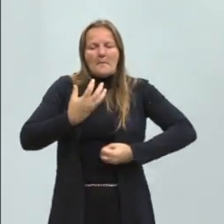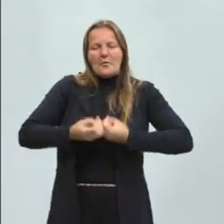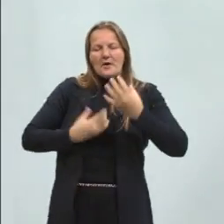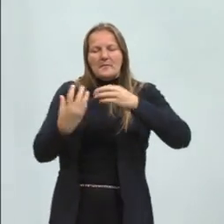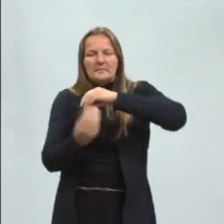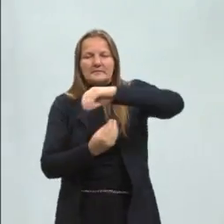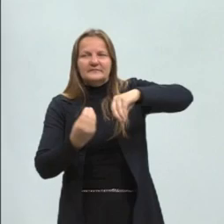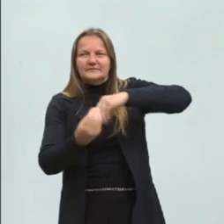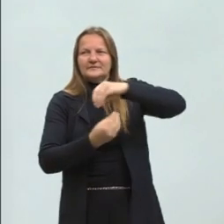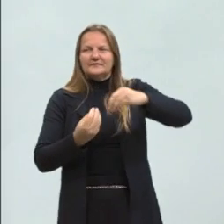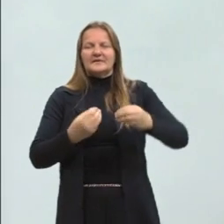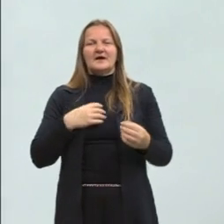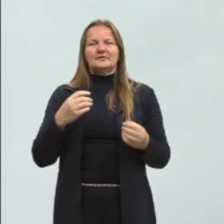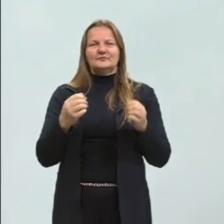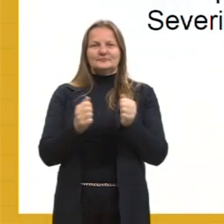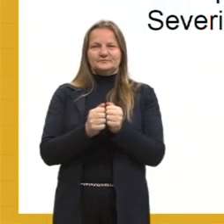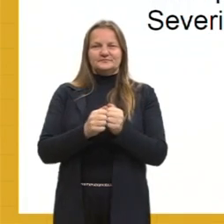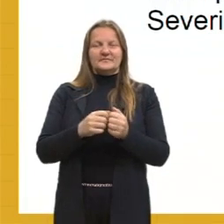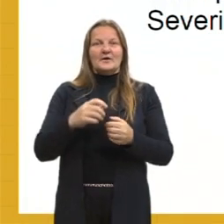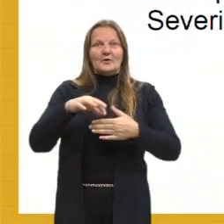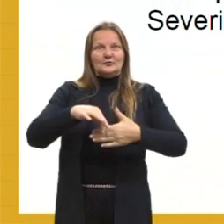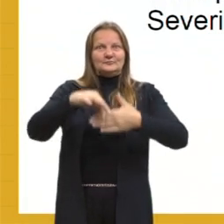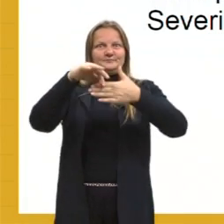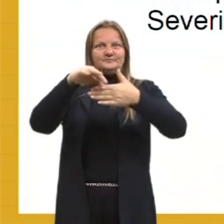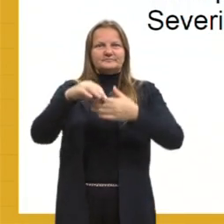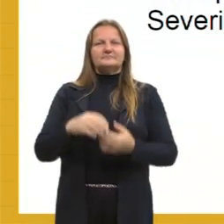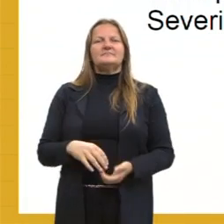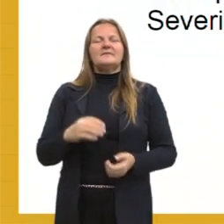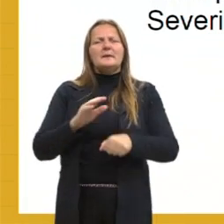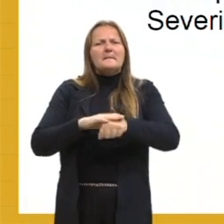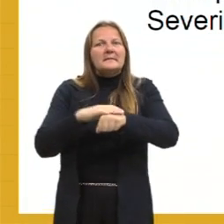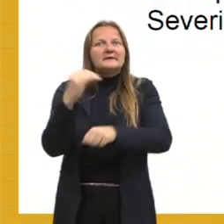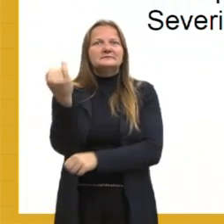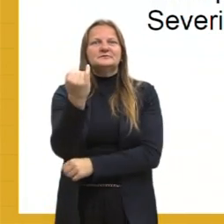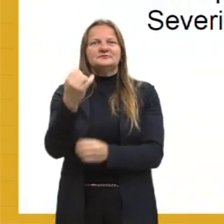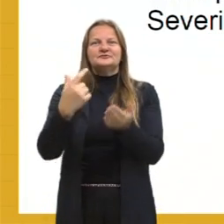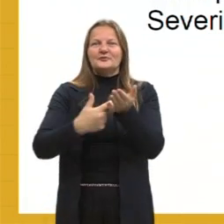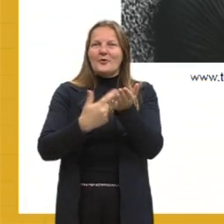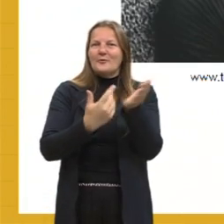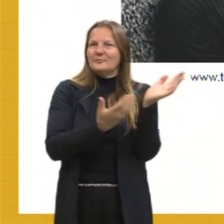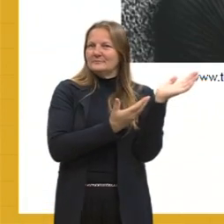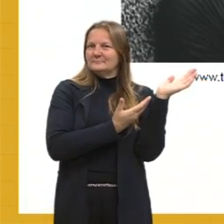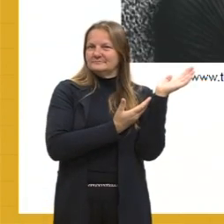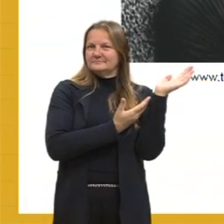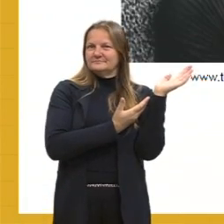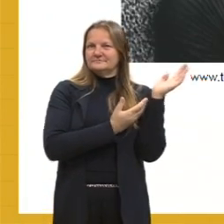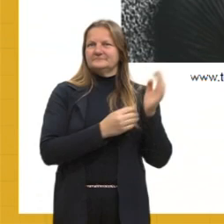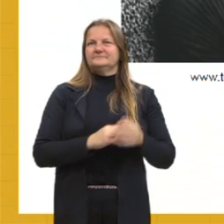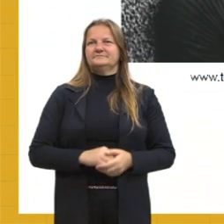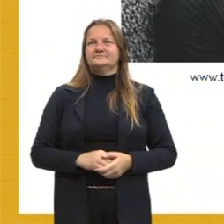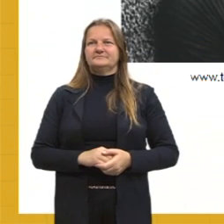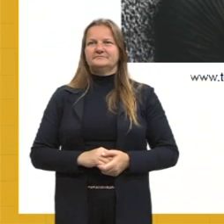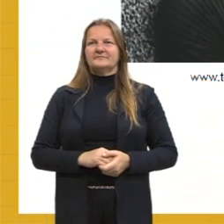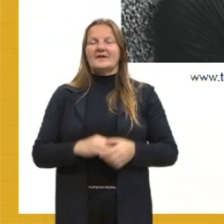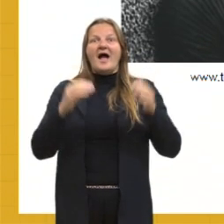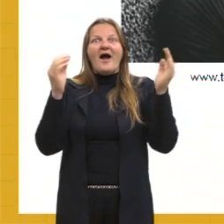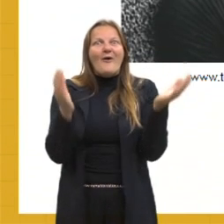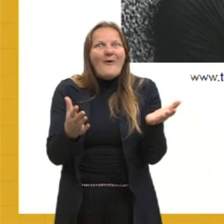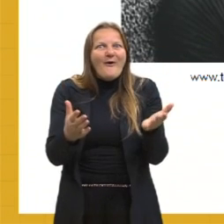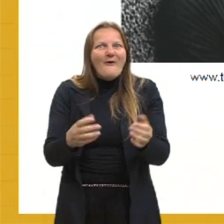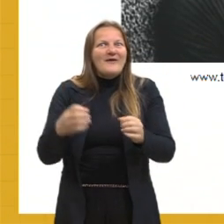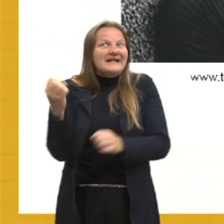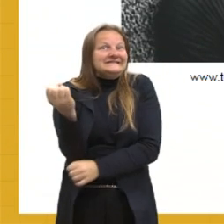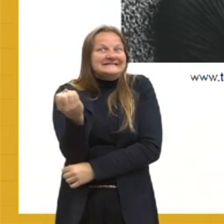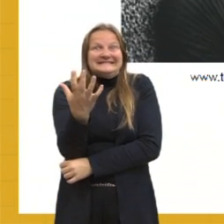bastante interessante também. E é o nosso destaque aqui da principal obra, né, do João Cabral de Melo Neto. E aqui, né, a nossa